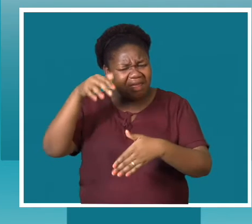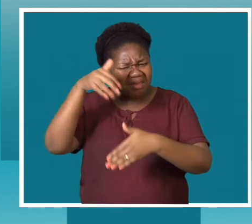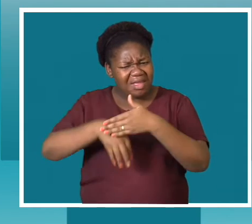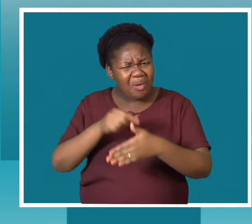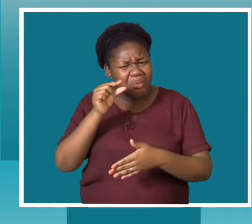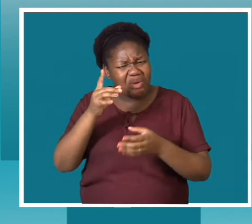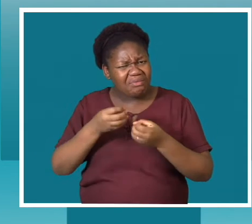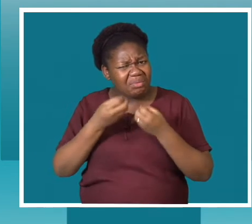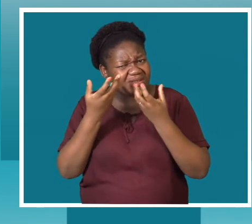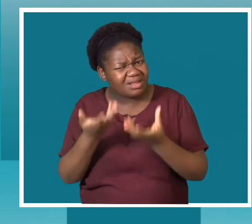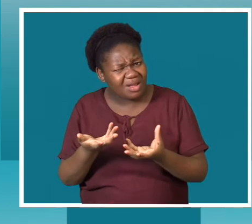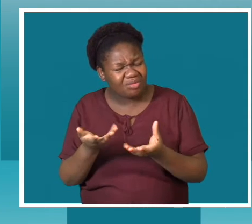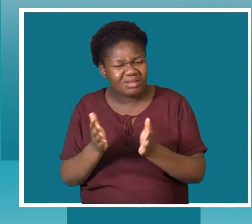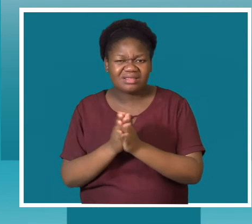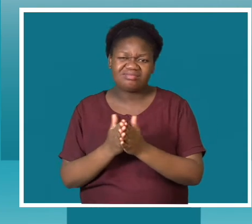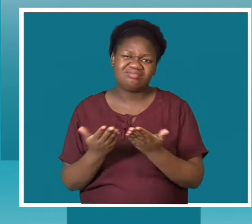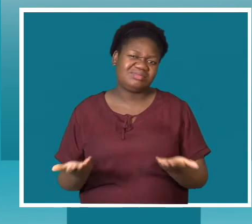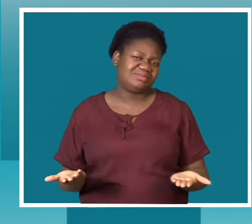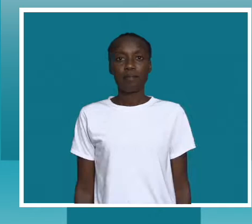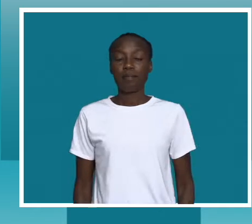adolescentes também pouco informados?